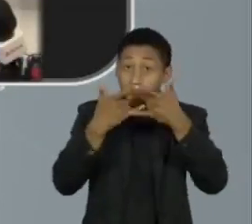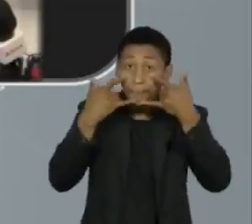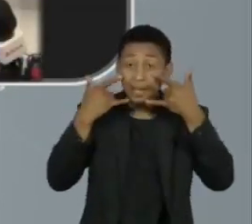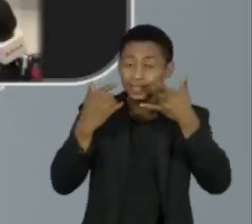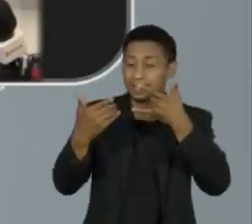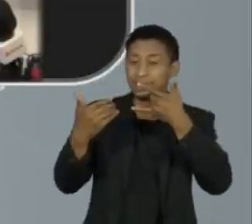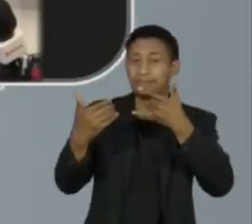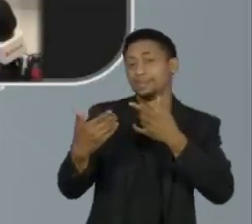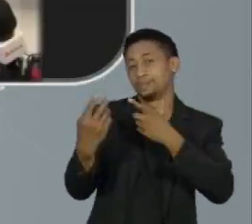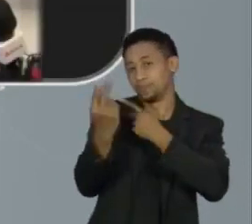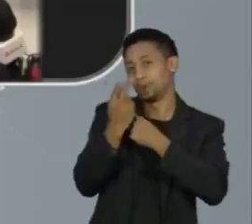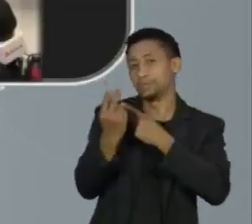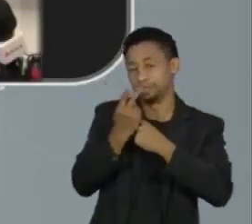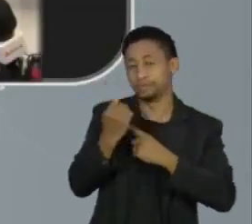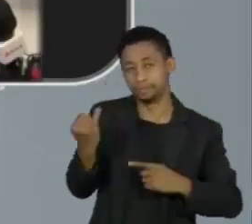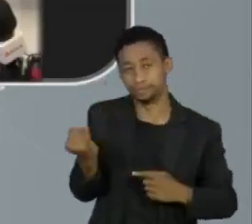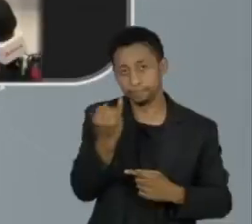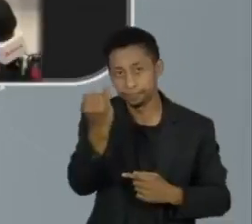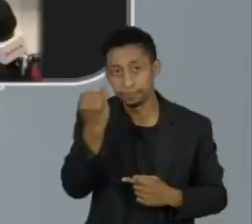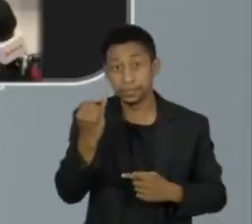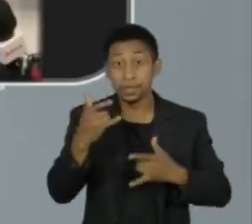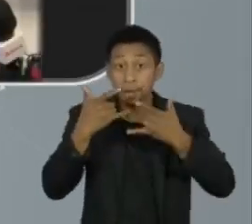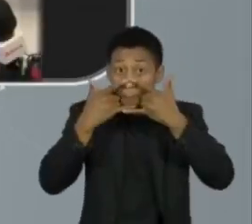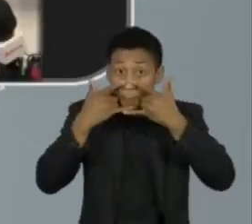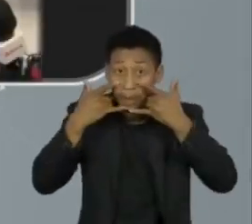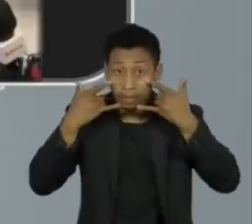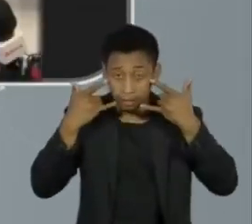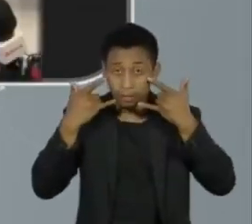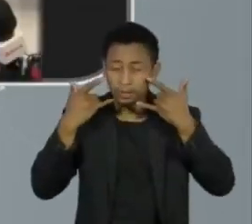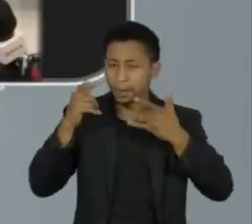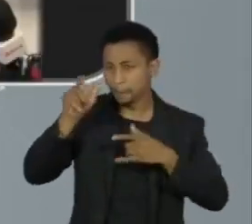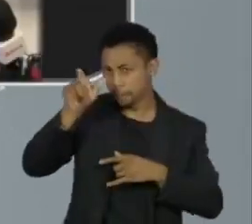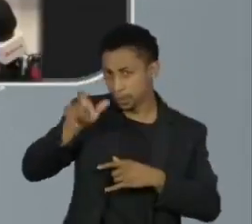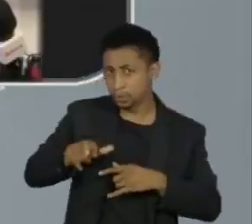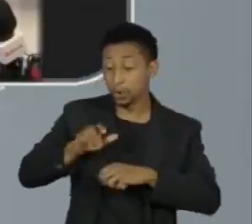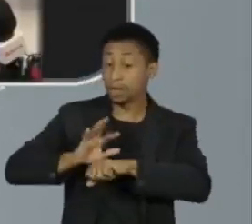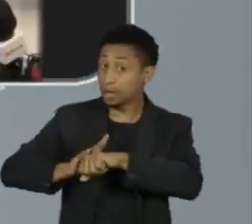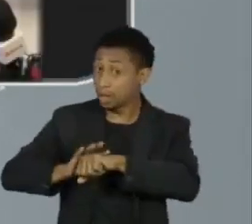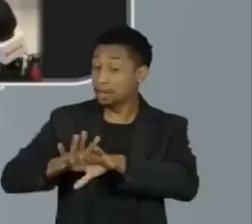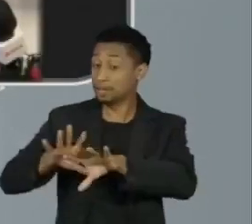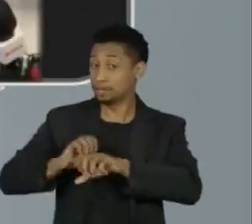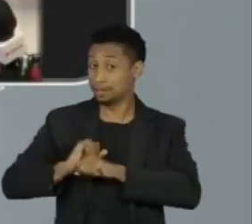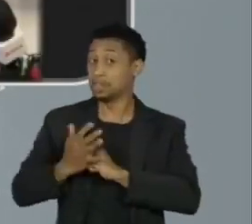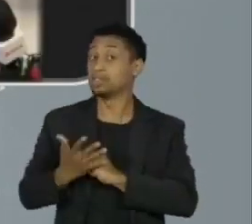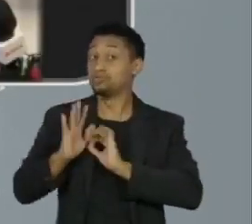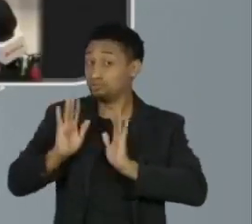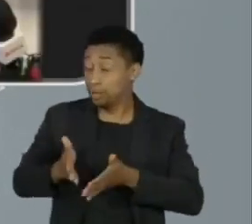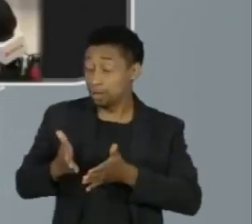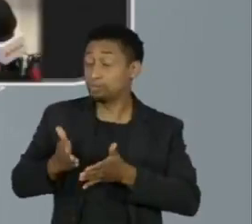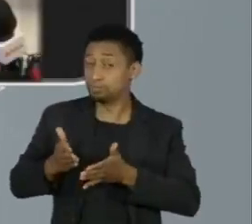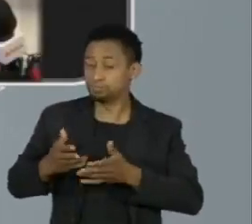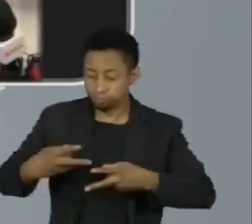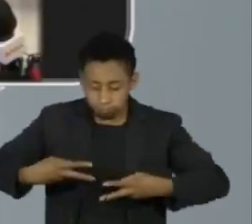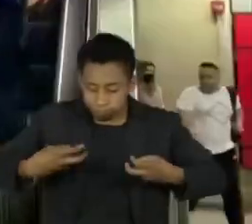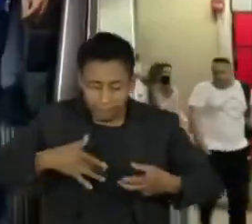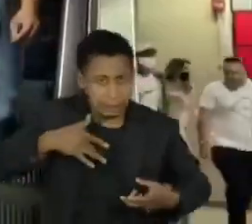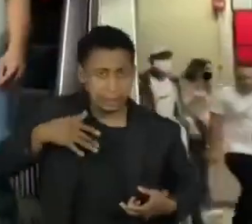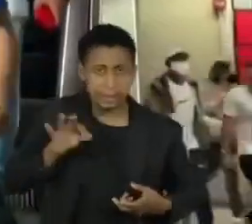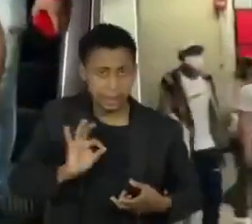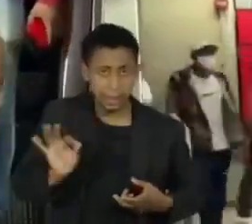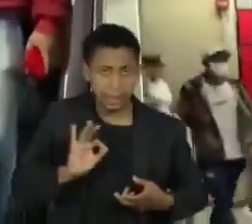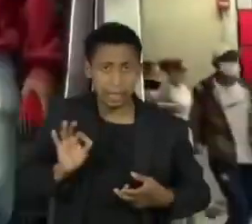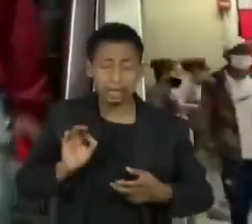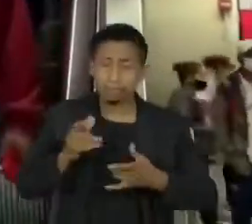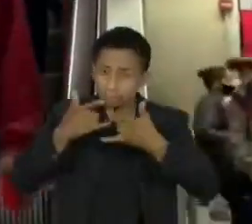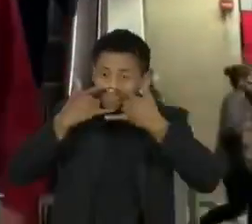são essenciais. Elas são essenciais tanto para uma pessoa que está doente, mesmo não sabendo, ou assintomático, porque